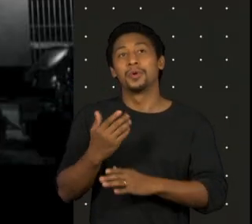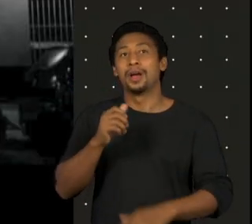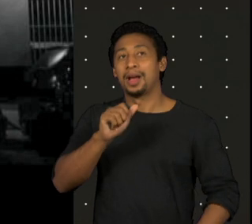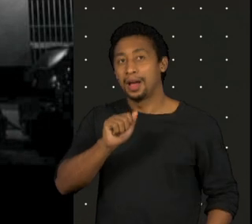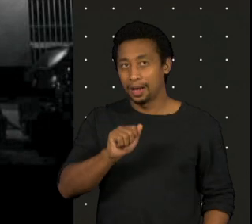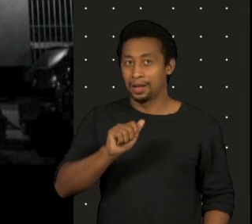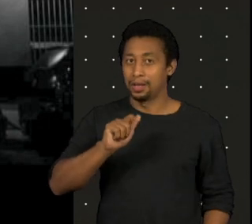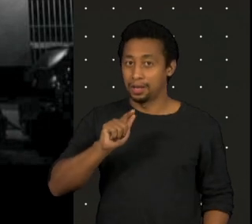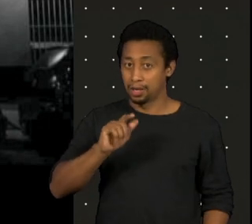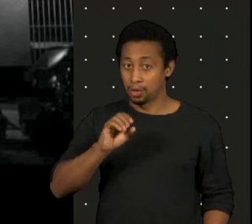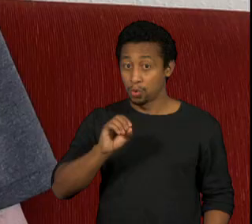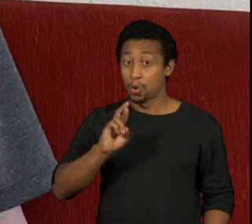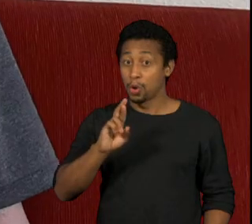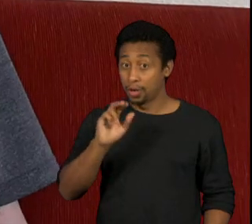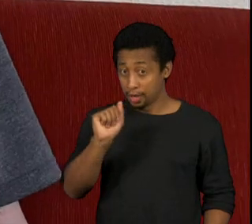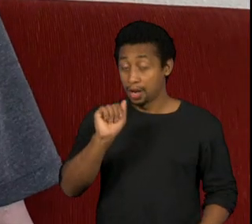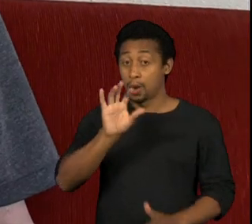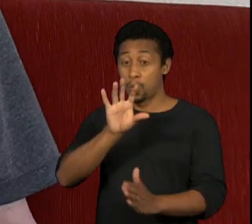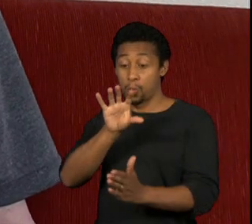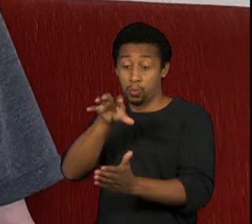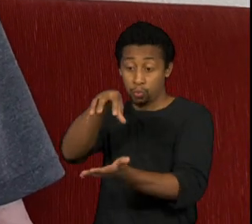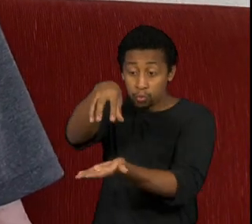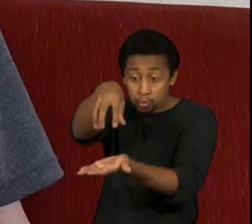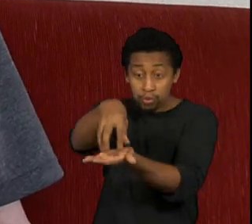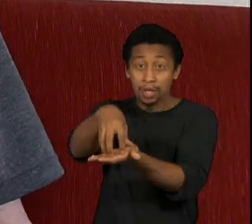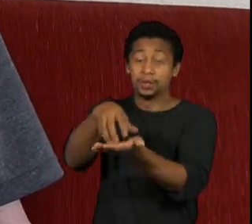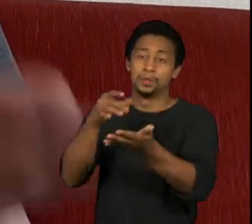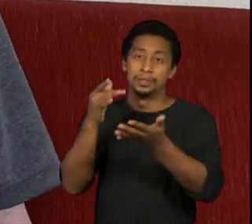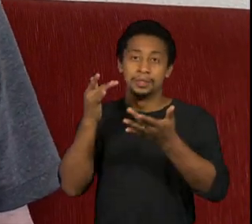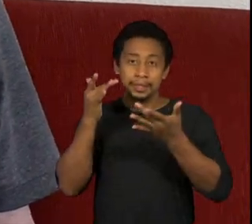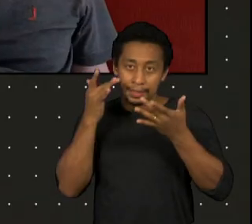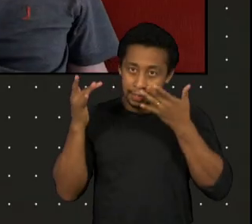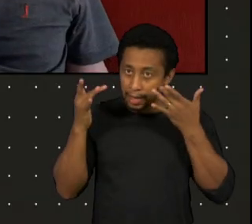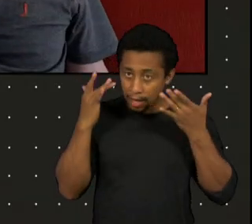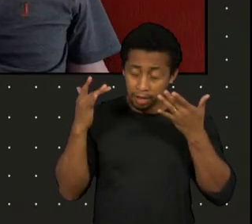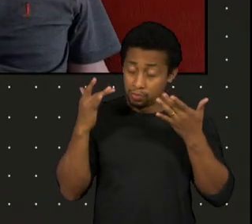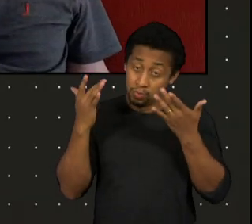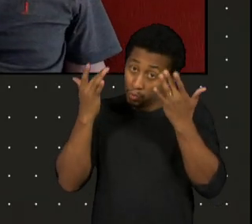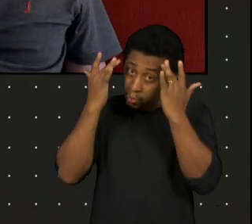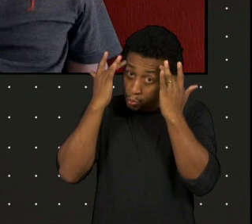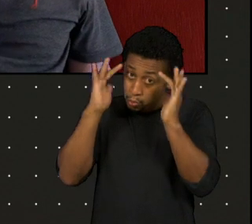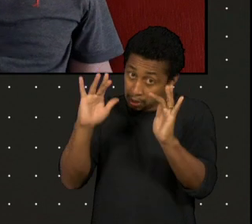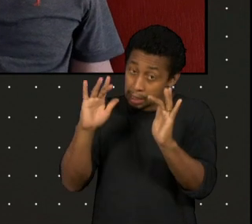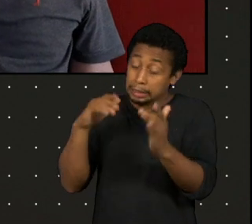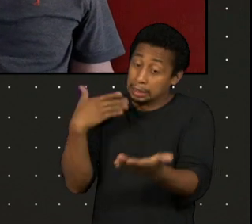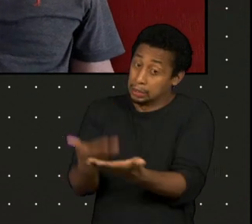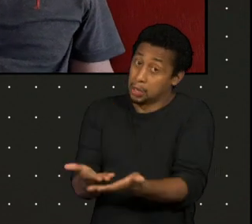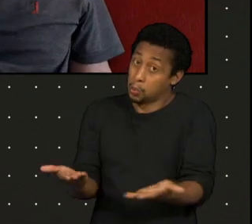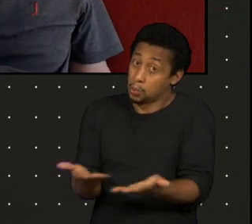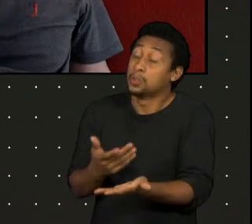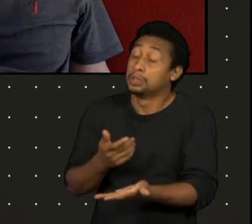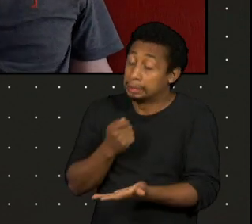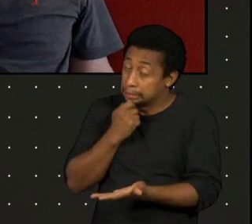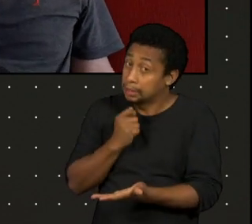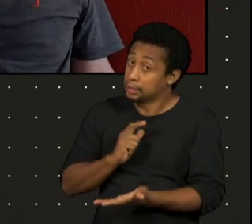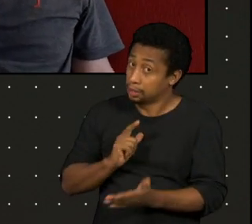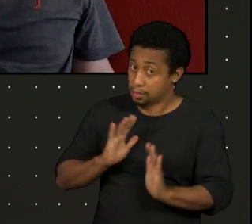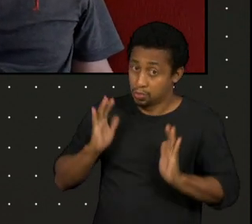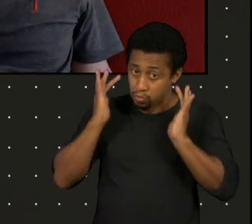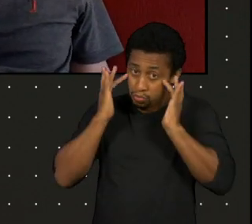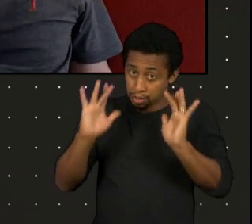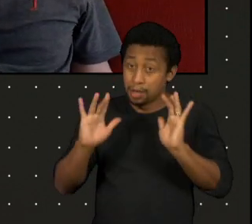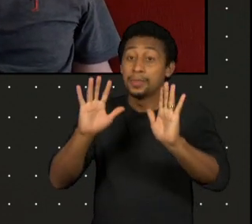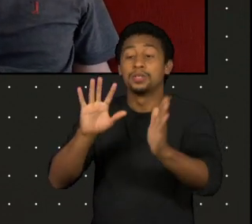que é um centro, era, não sei se ainda é, porque eu já saí de lá até há alguns anos, mas é um centro